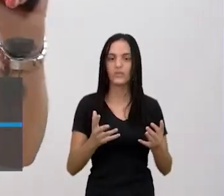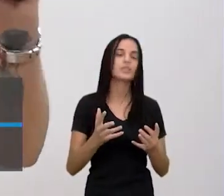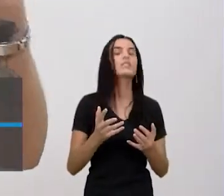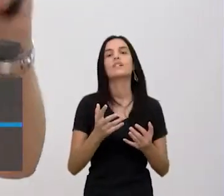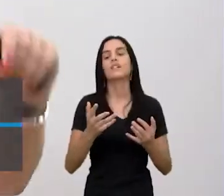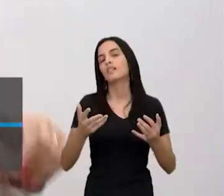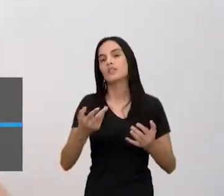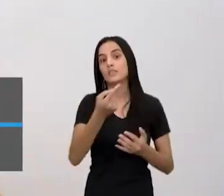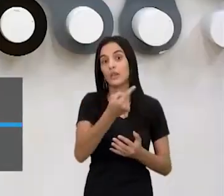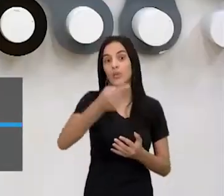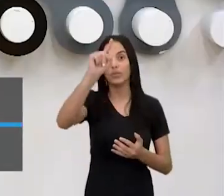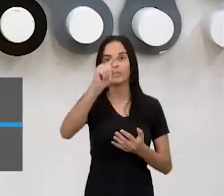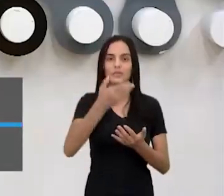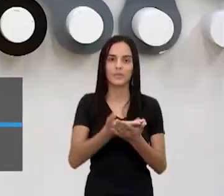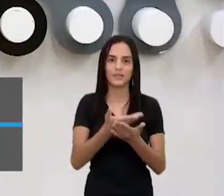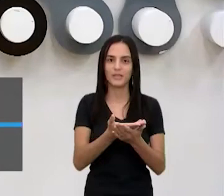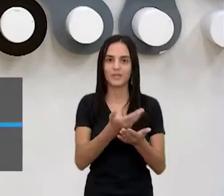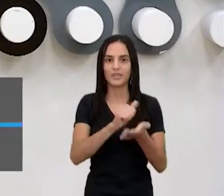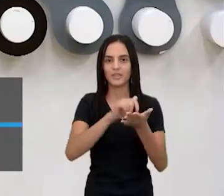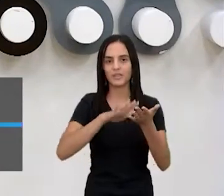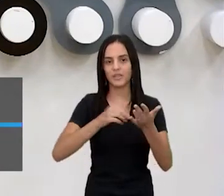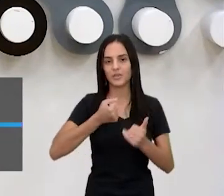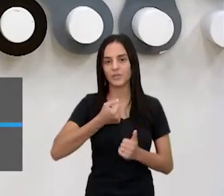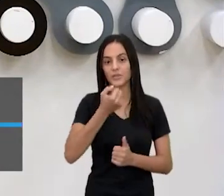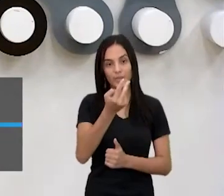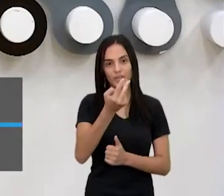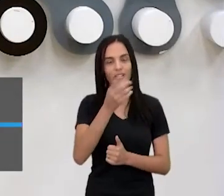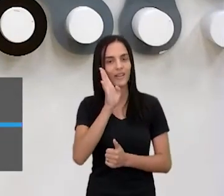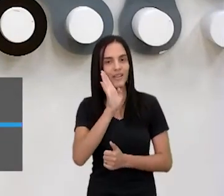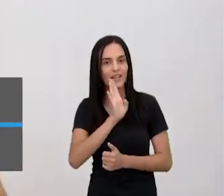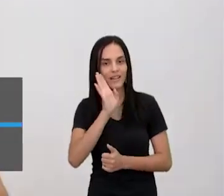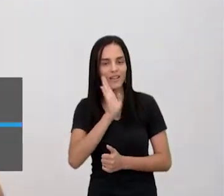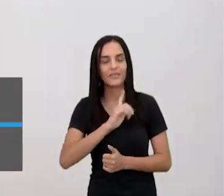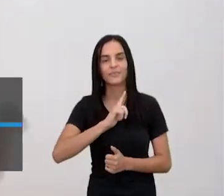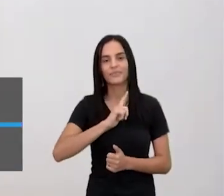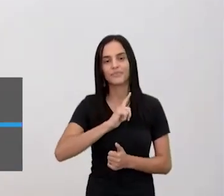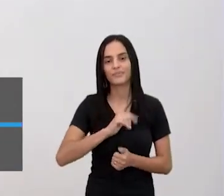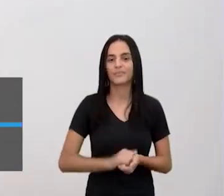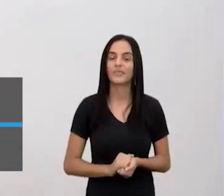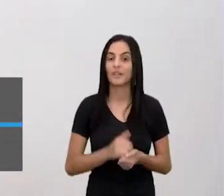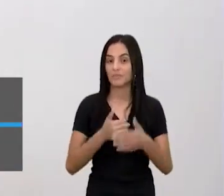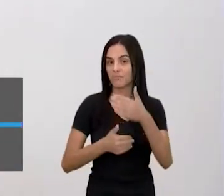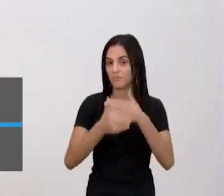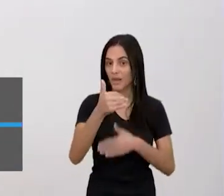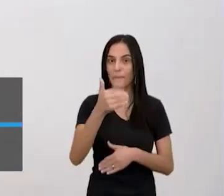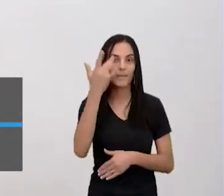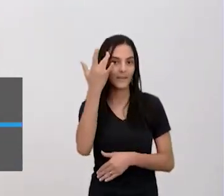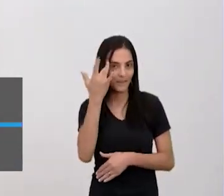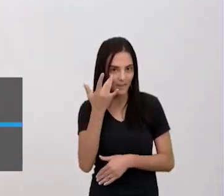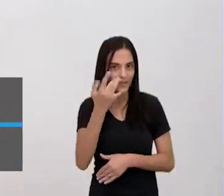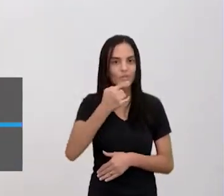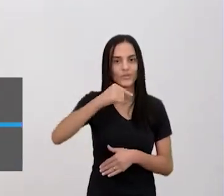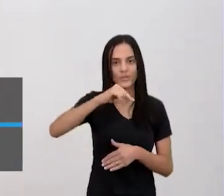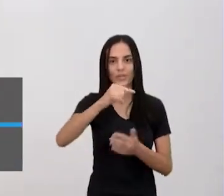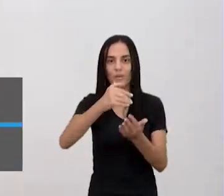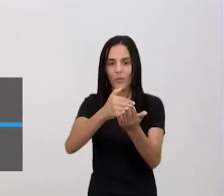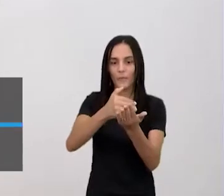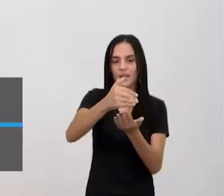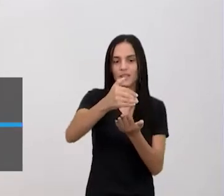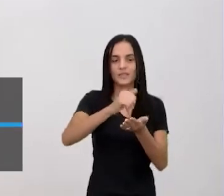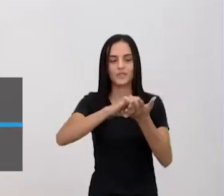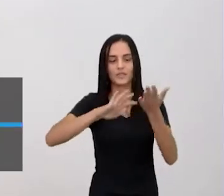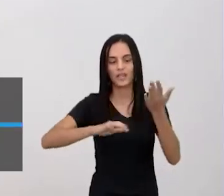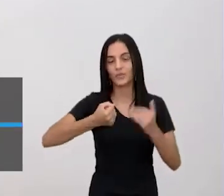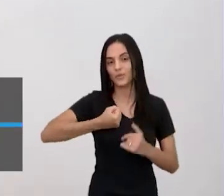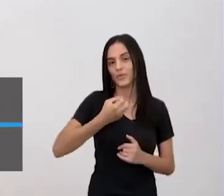nossa última aula da atividade 2. Ih, que legal, bacana. Exatamente, a partir de amanhã a gente entra aí na atividade 3